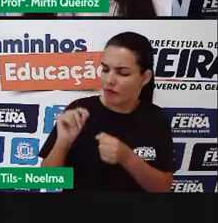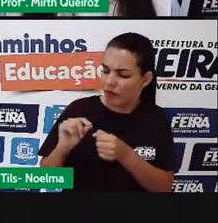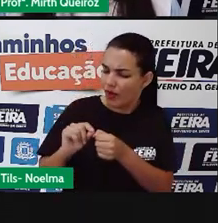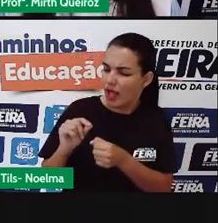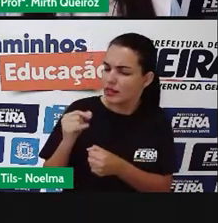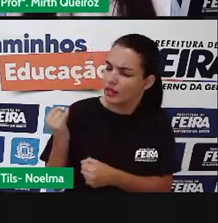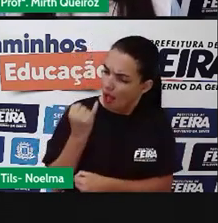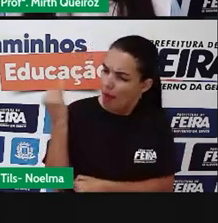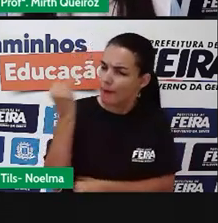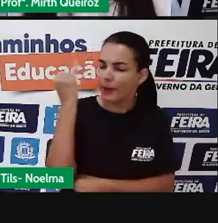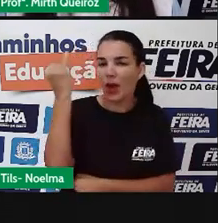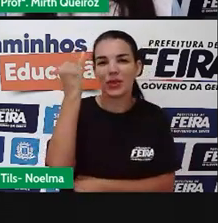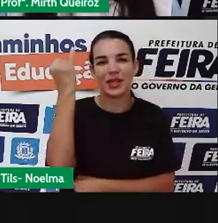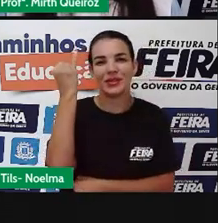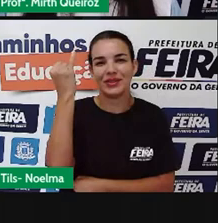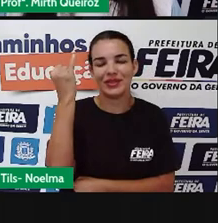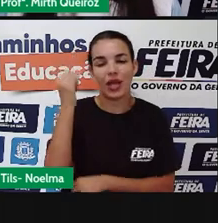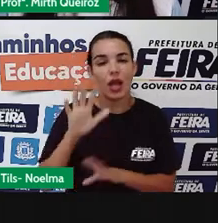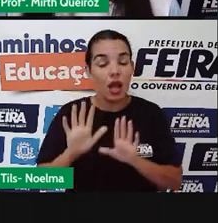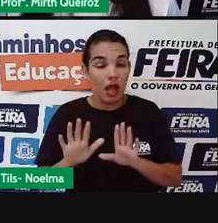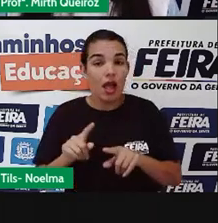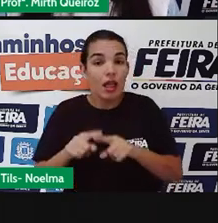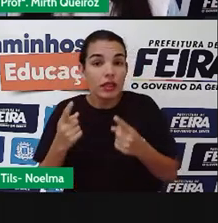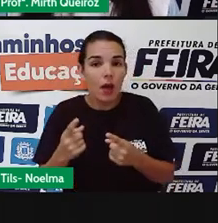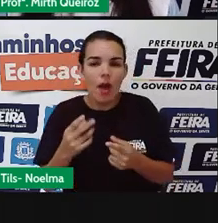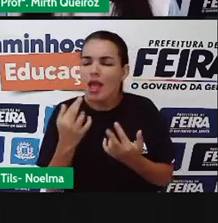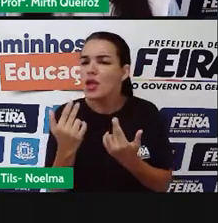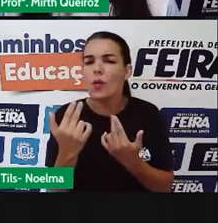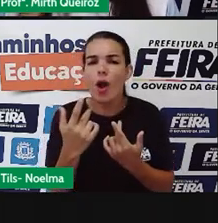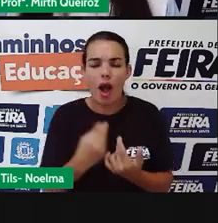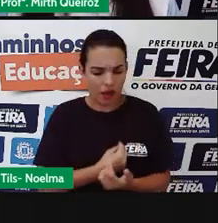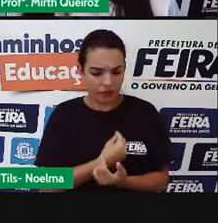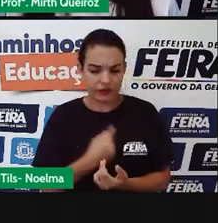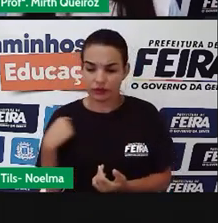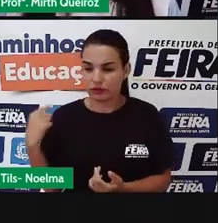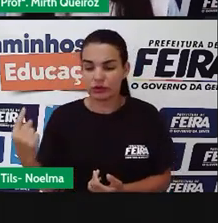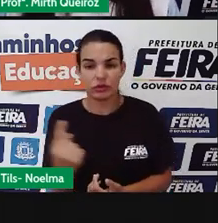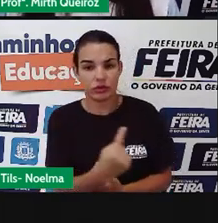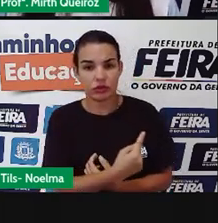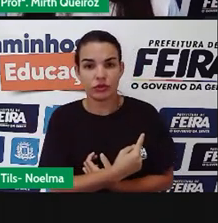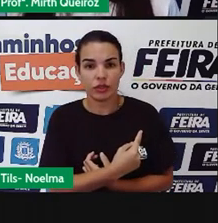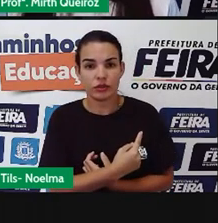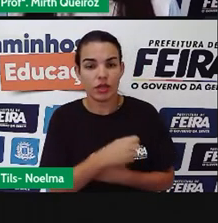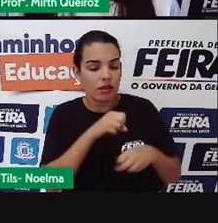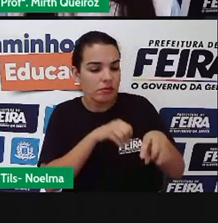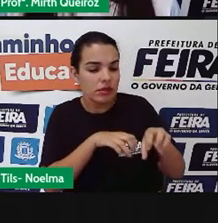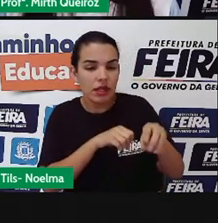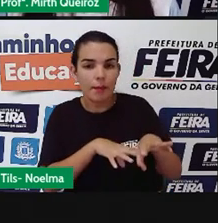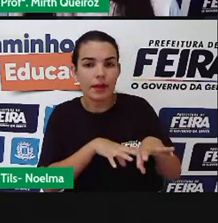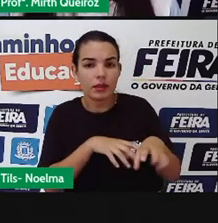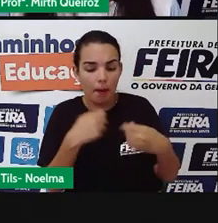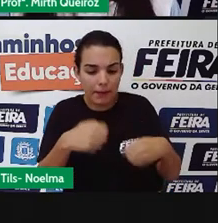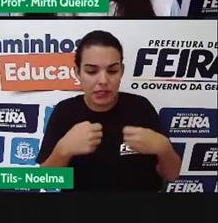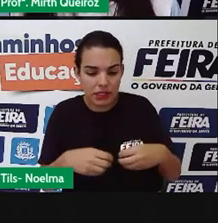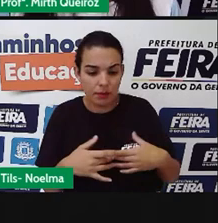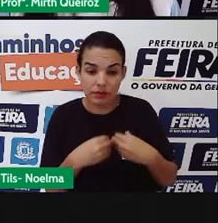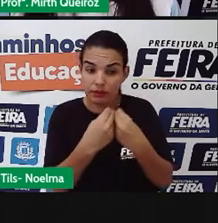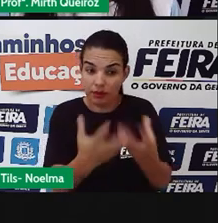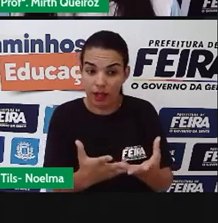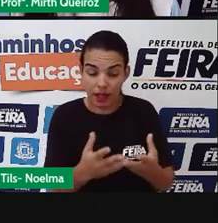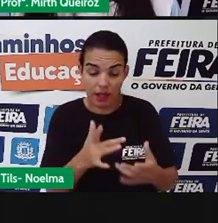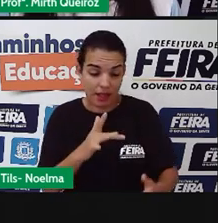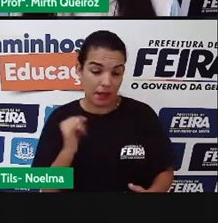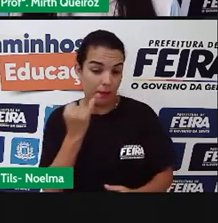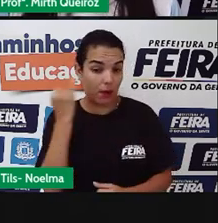para uma pessoa que faz com que essa pessoa se torne tão importante para a gente. Olha aí, mais uma lição do livro Pequeno Príncipe.